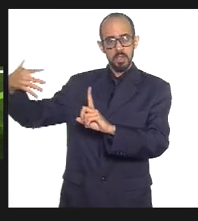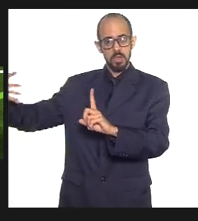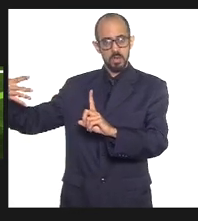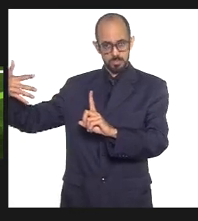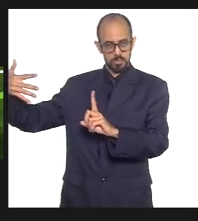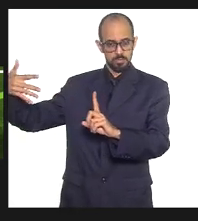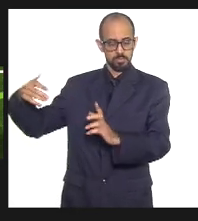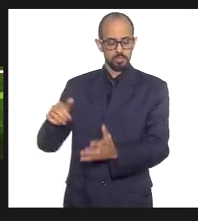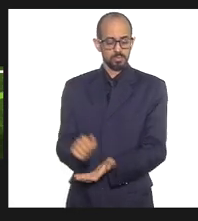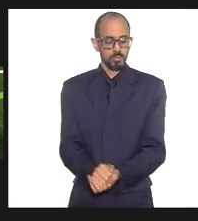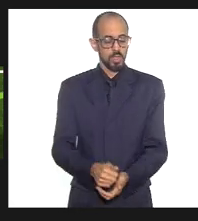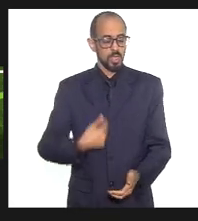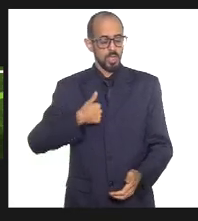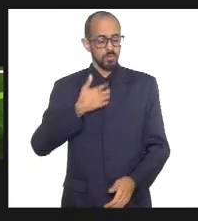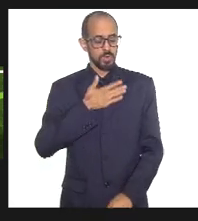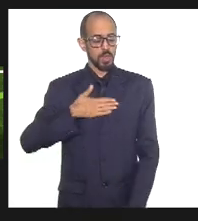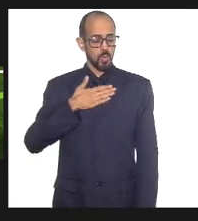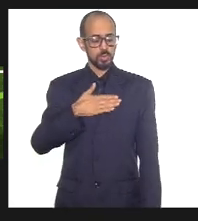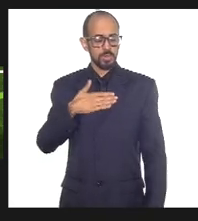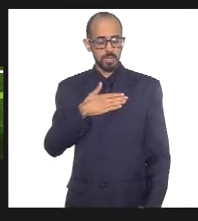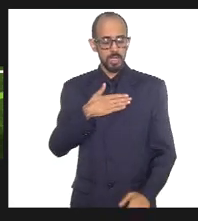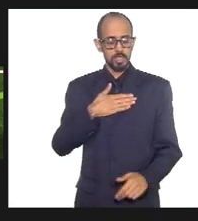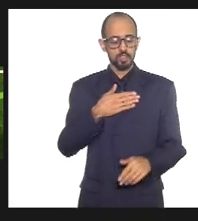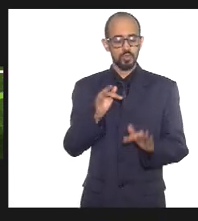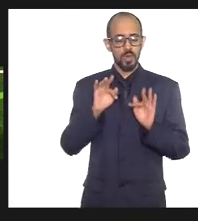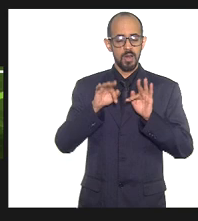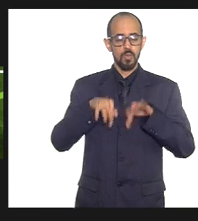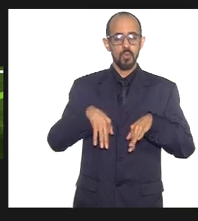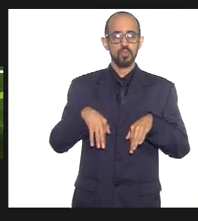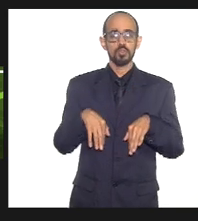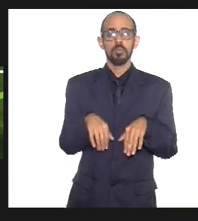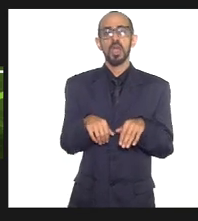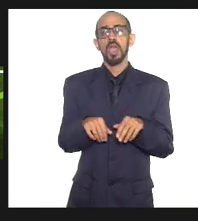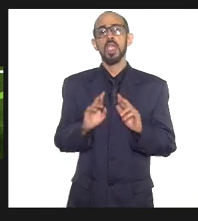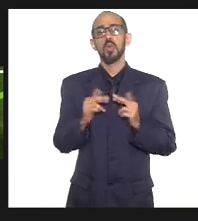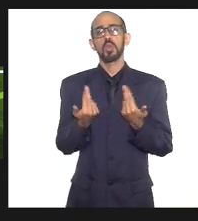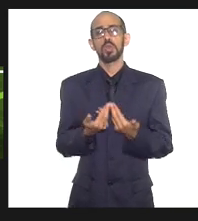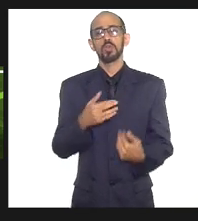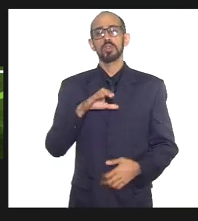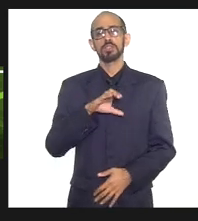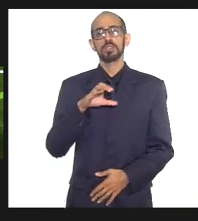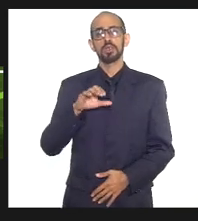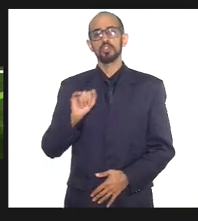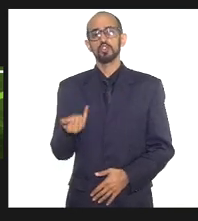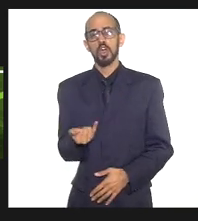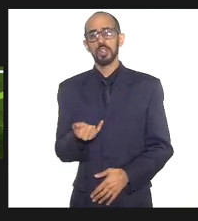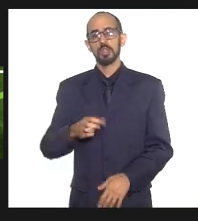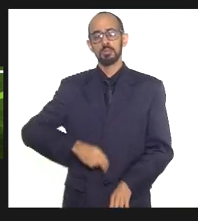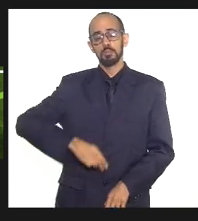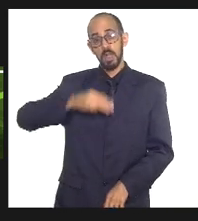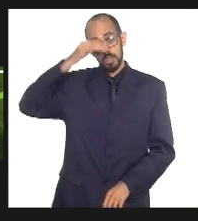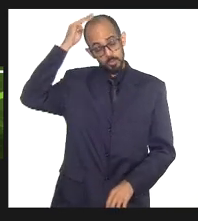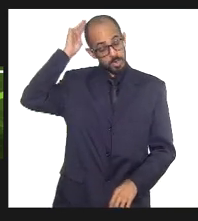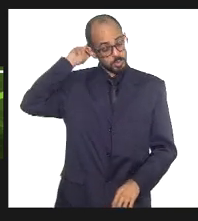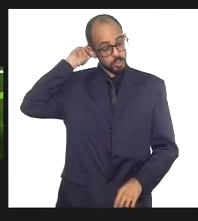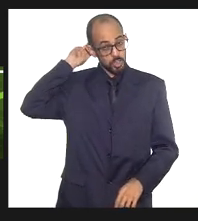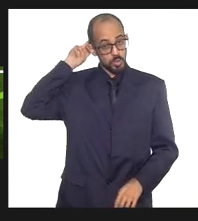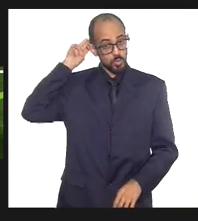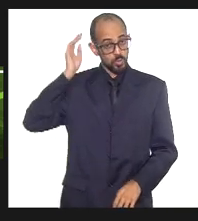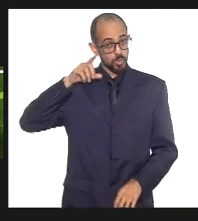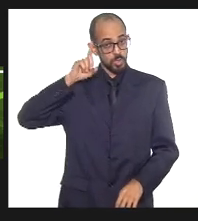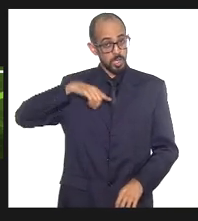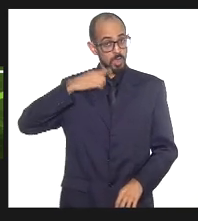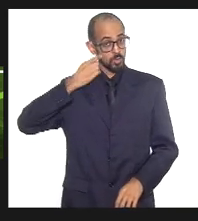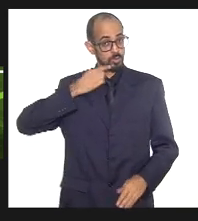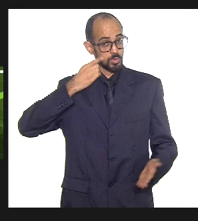deputada Marta Rocha, a última reunião da CCJ, o deputado Márcio Pacheco, que é uma